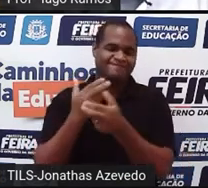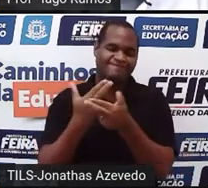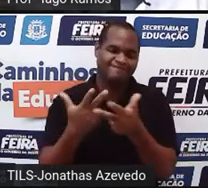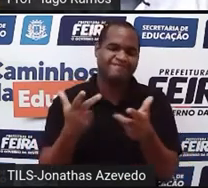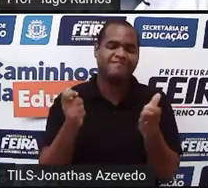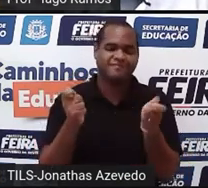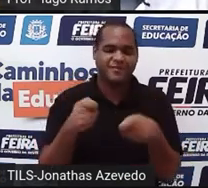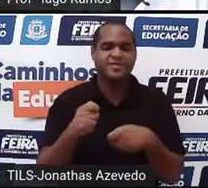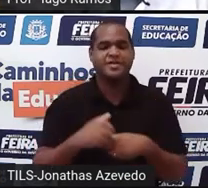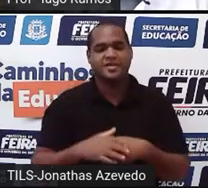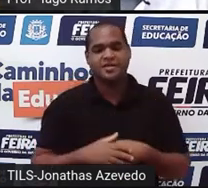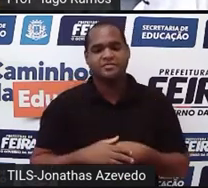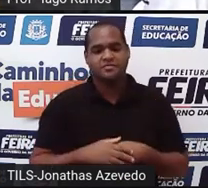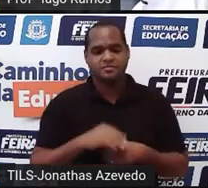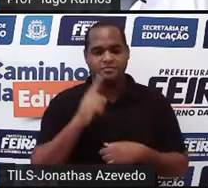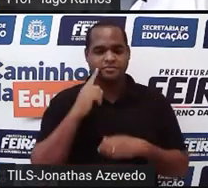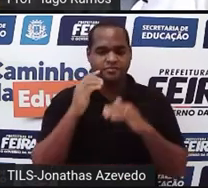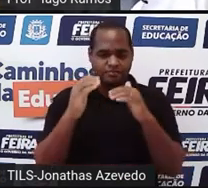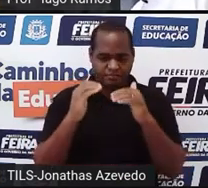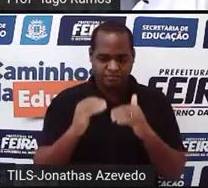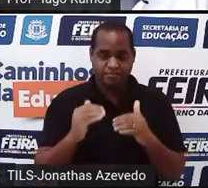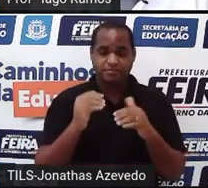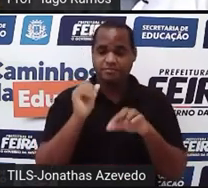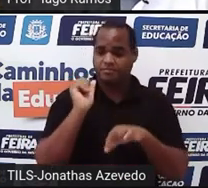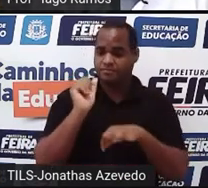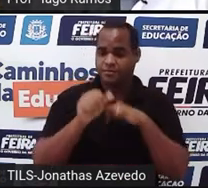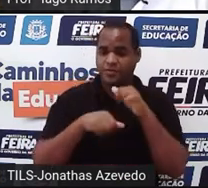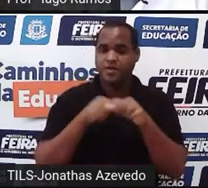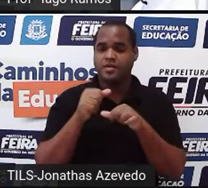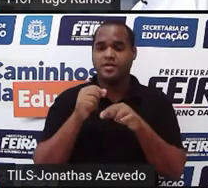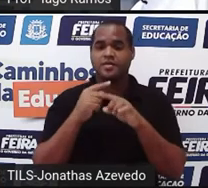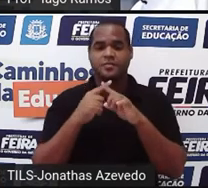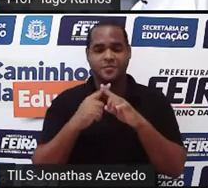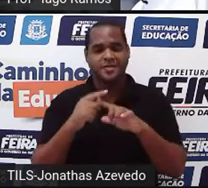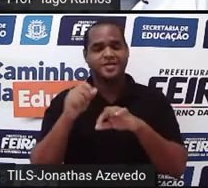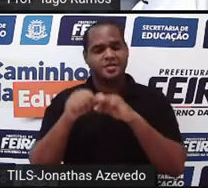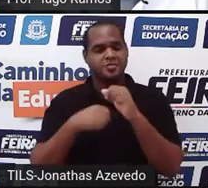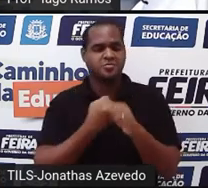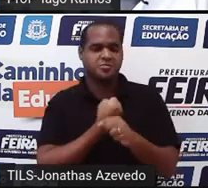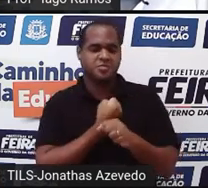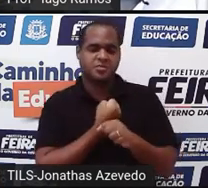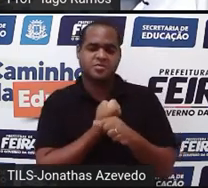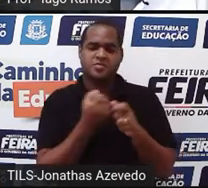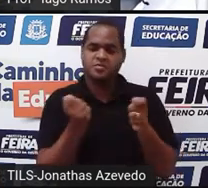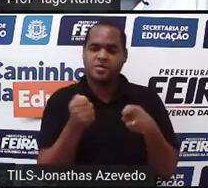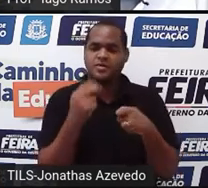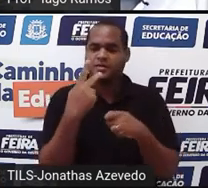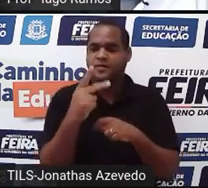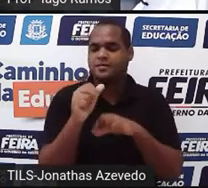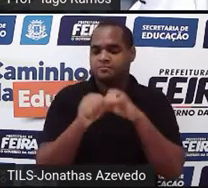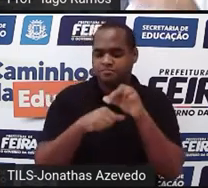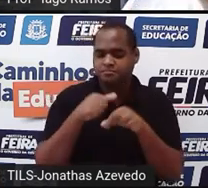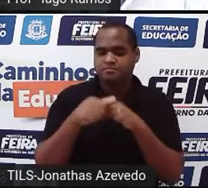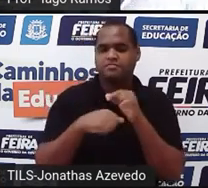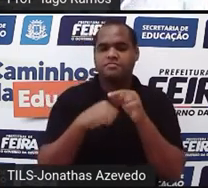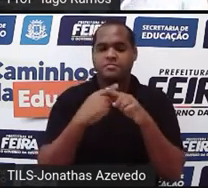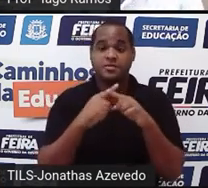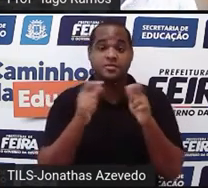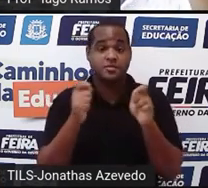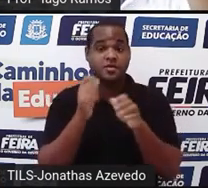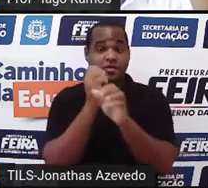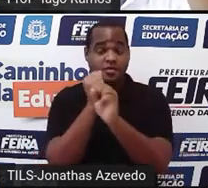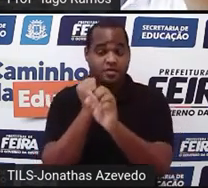Eu vou pegar aquela equação de baixo, vou multiplicar por algum número, de forma que quando eu faço essa multiplicação e eu